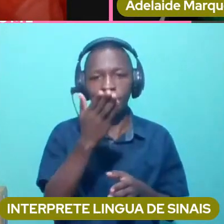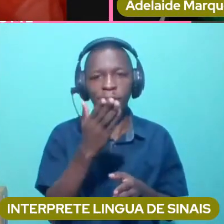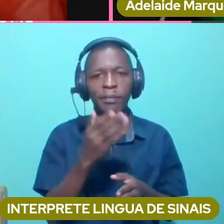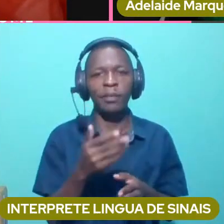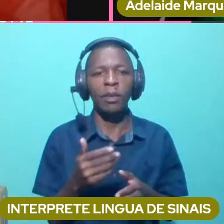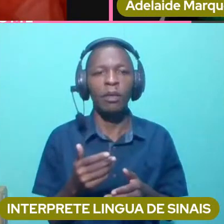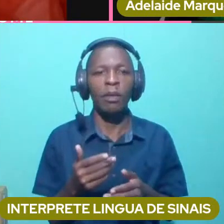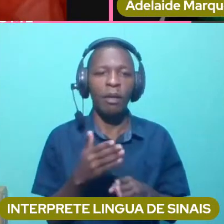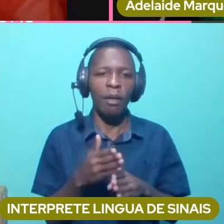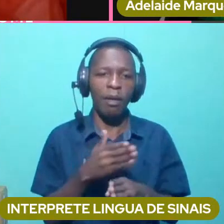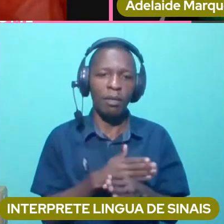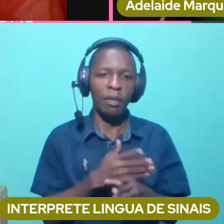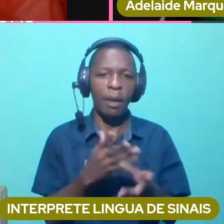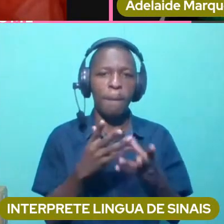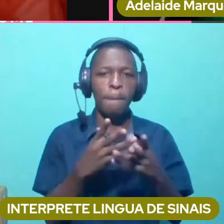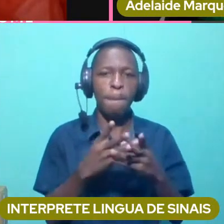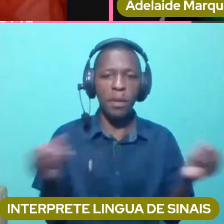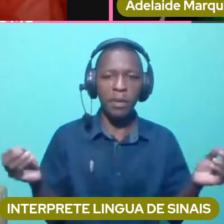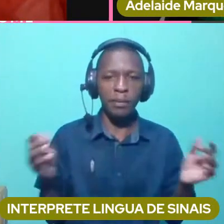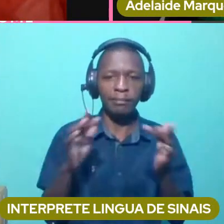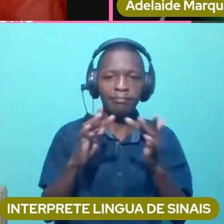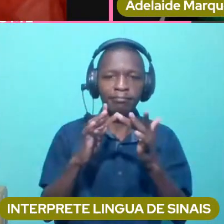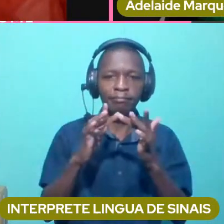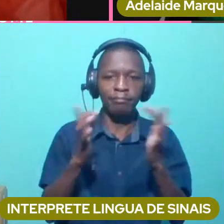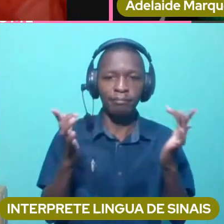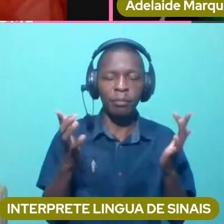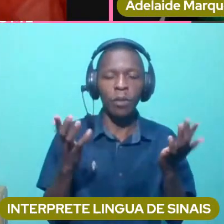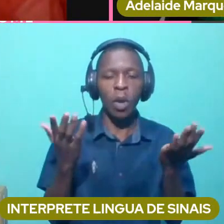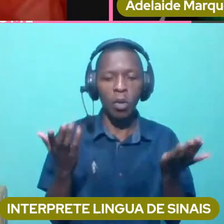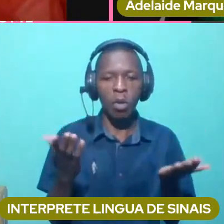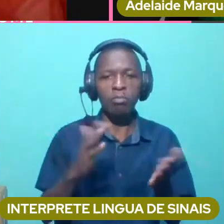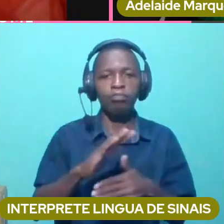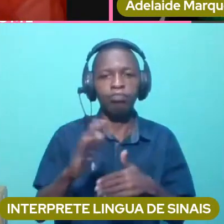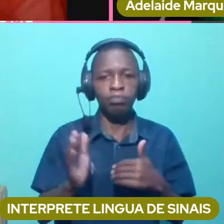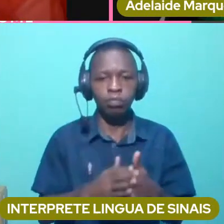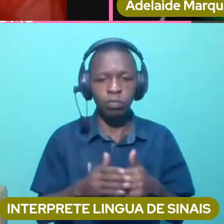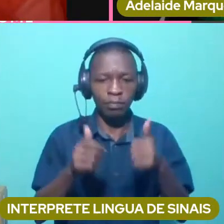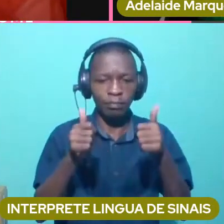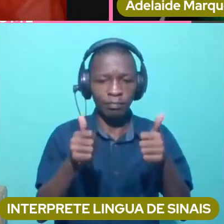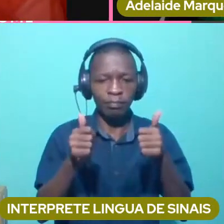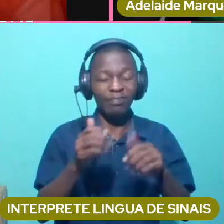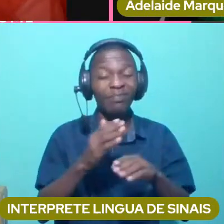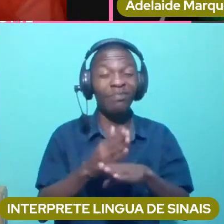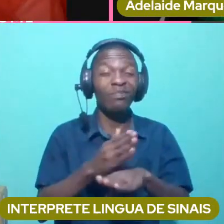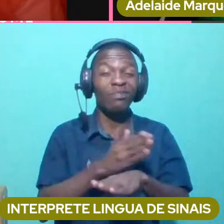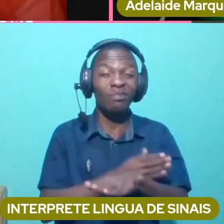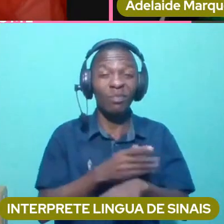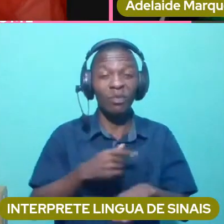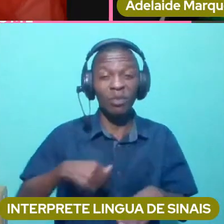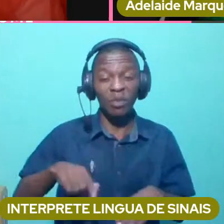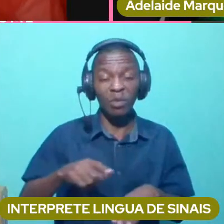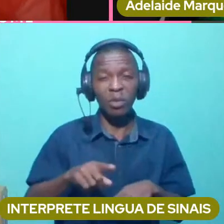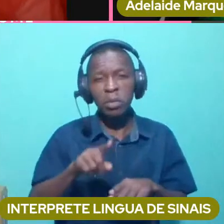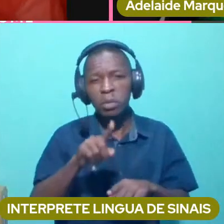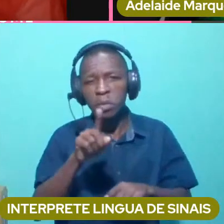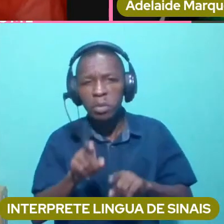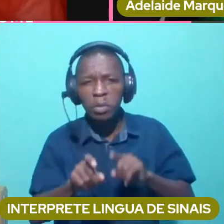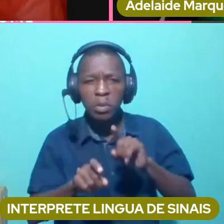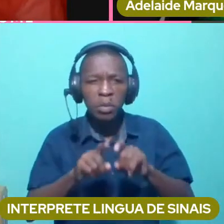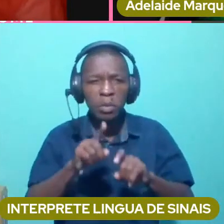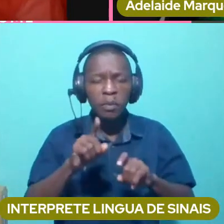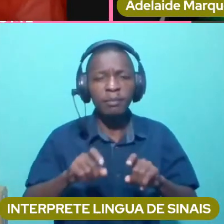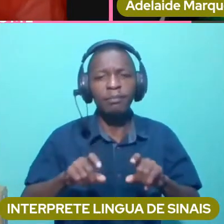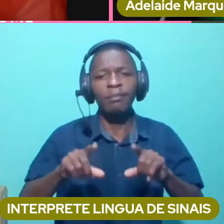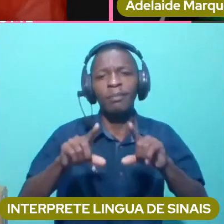de volta. Vou aproveitar para lhe colocar as duas questões que estávamos aqui também agora abordar. A primeira é realmente